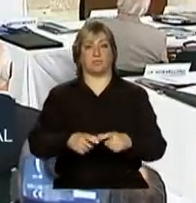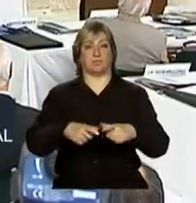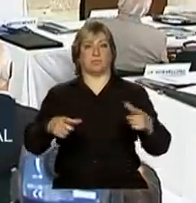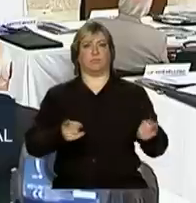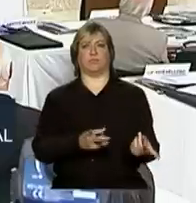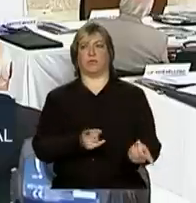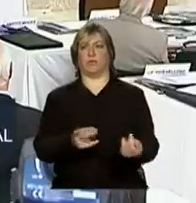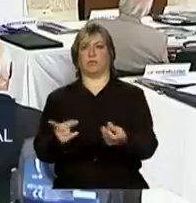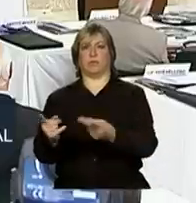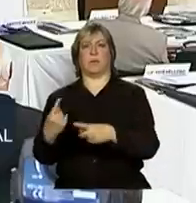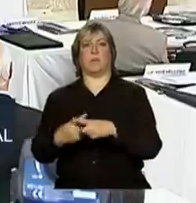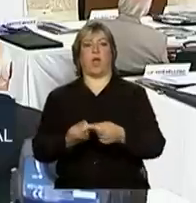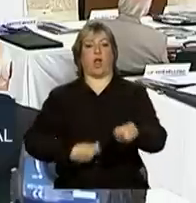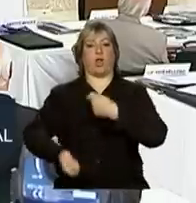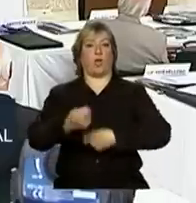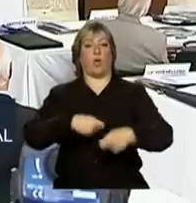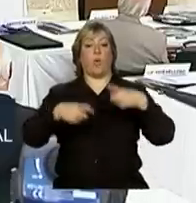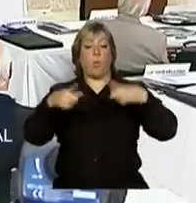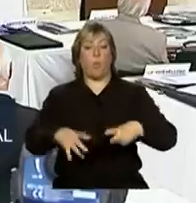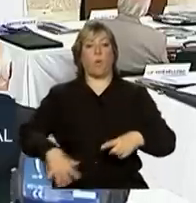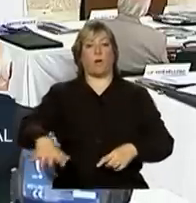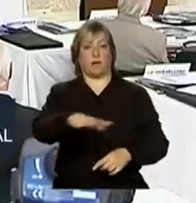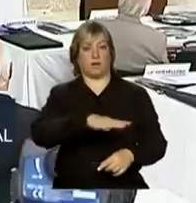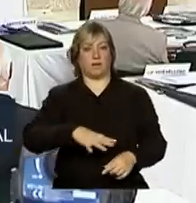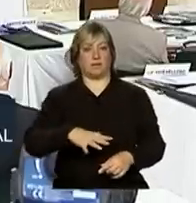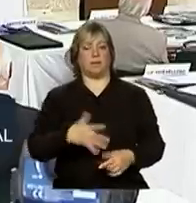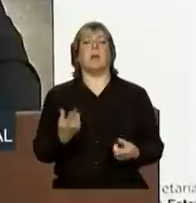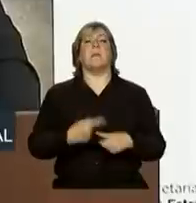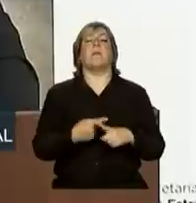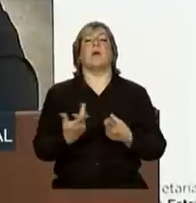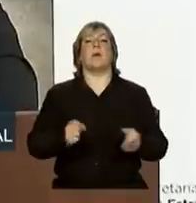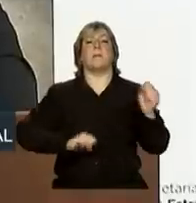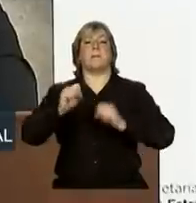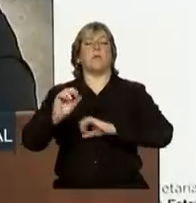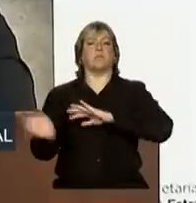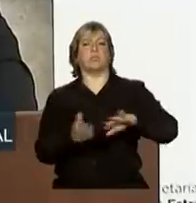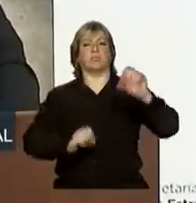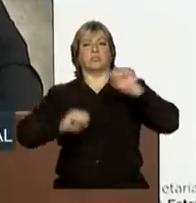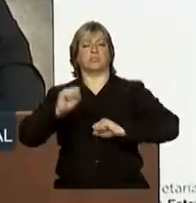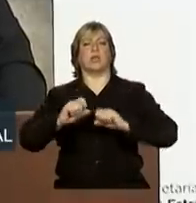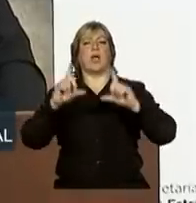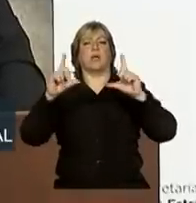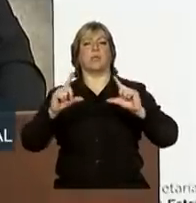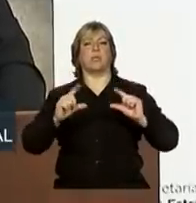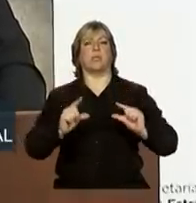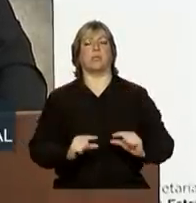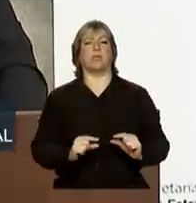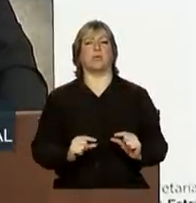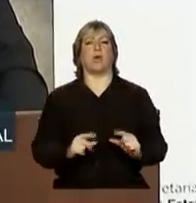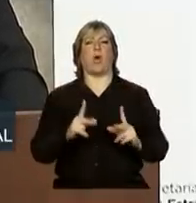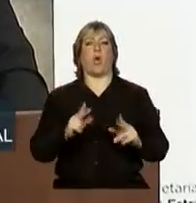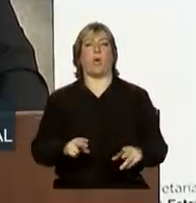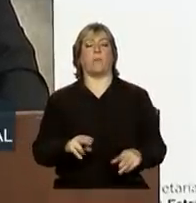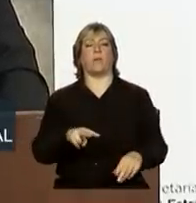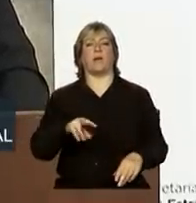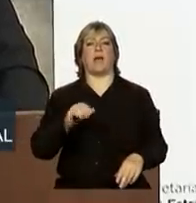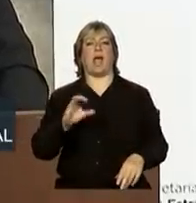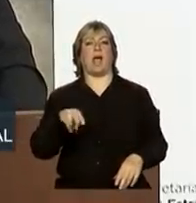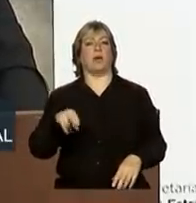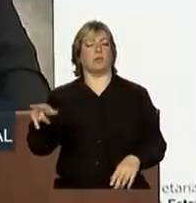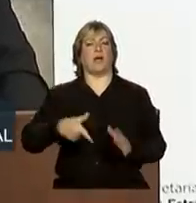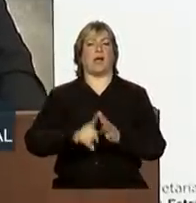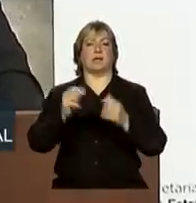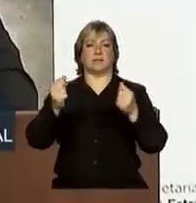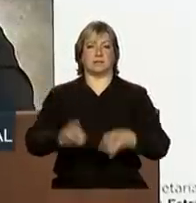das vendas no comércio local. E por que a produção industrial cai tão fortemente como o Nacano nos mostrou?